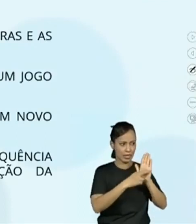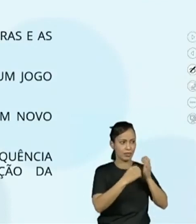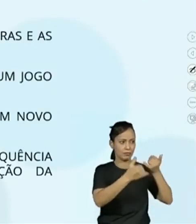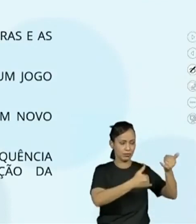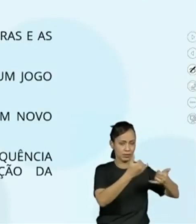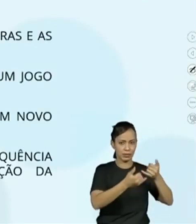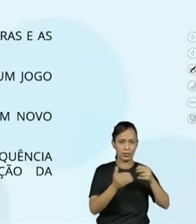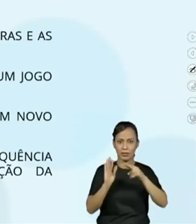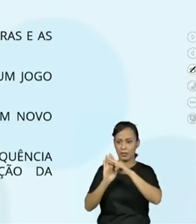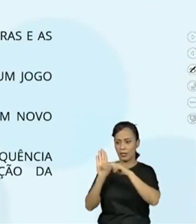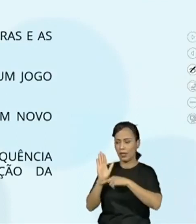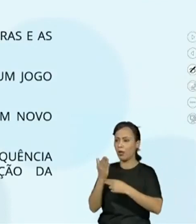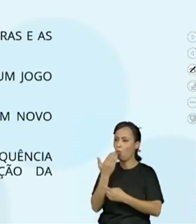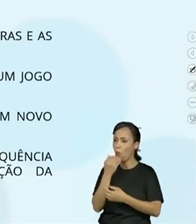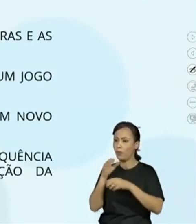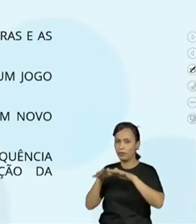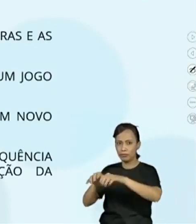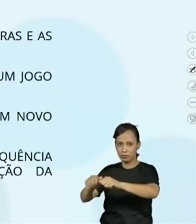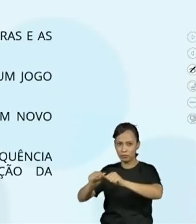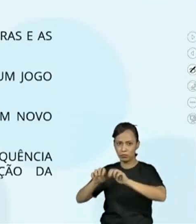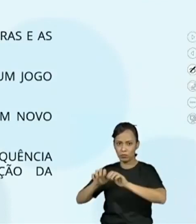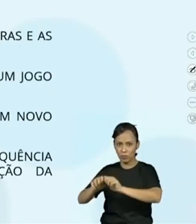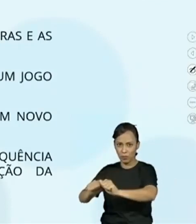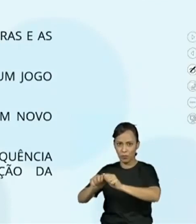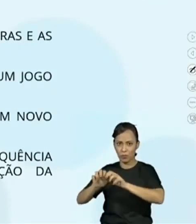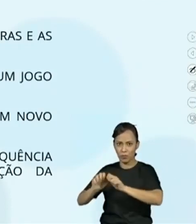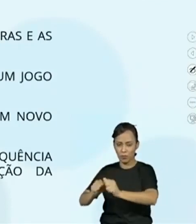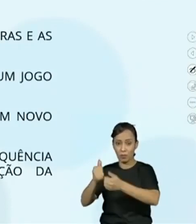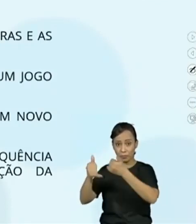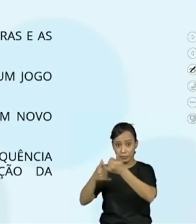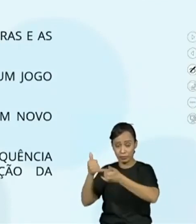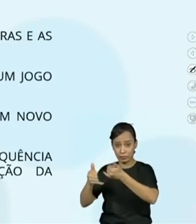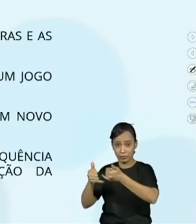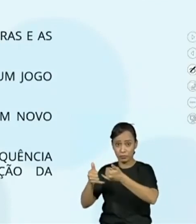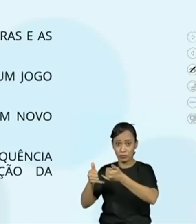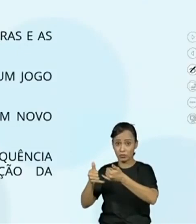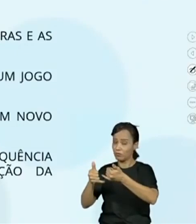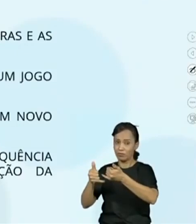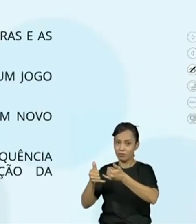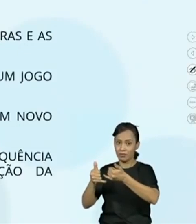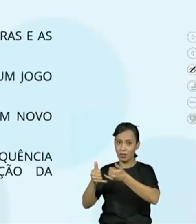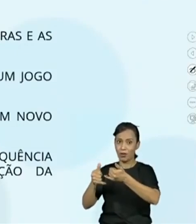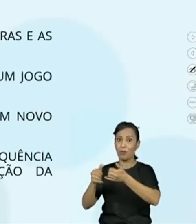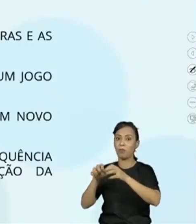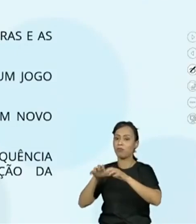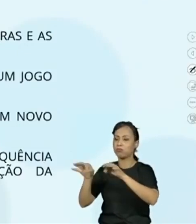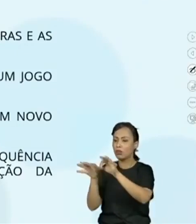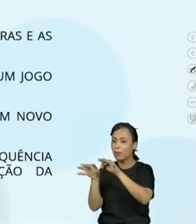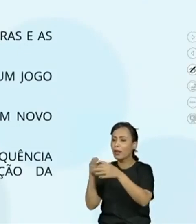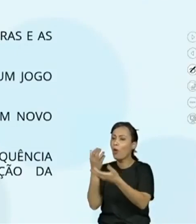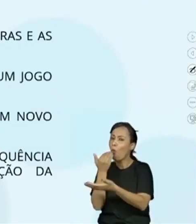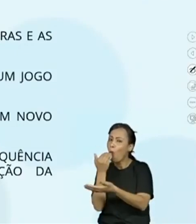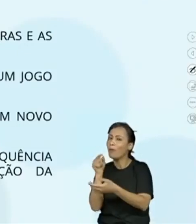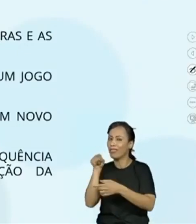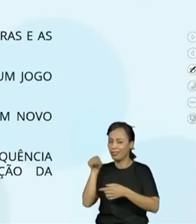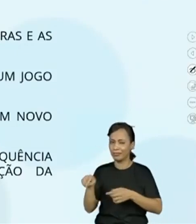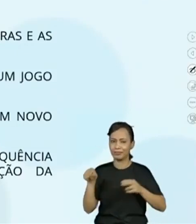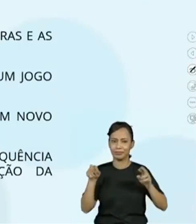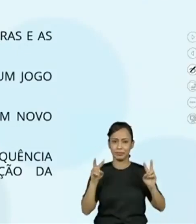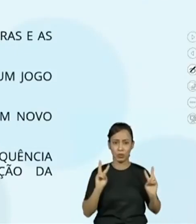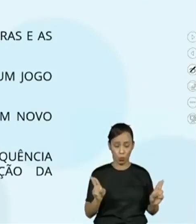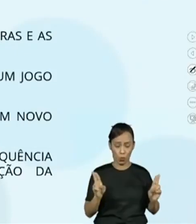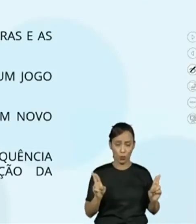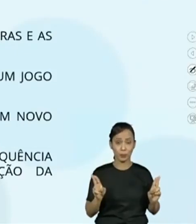e as receitas são textos que servem para instruir o leitor apresentando uma